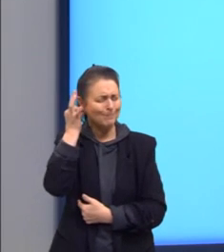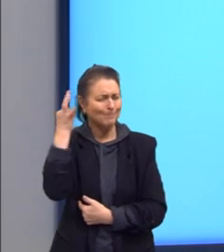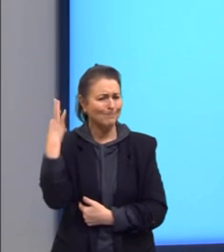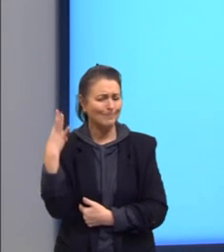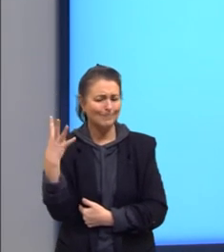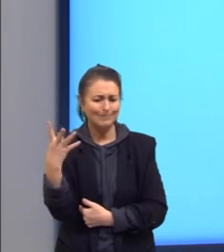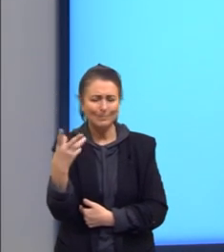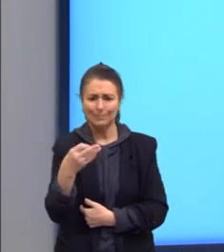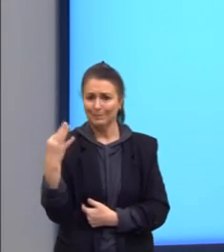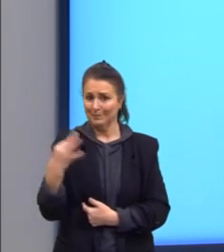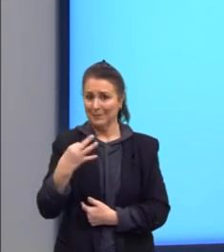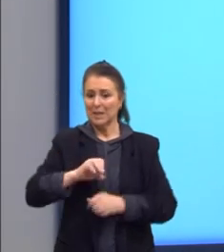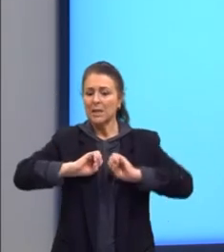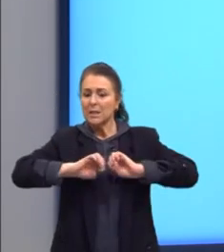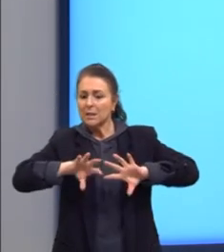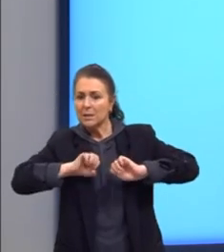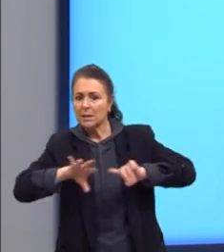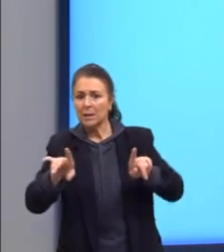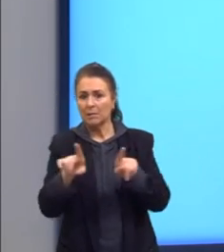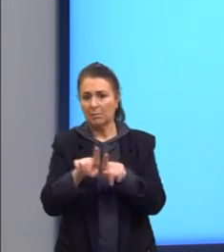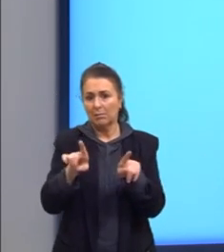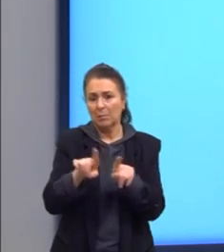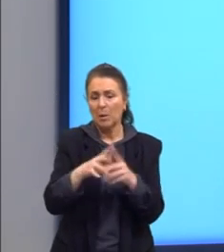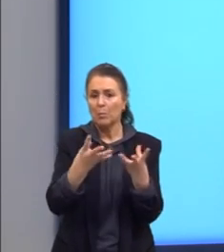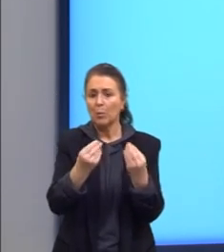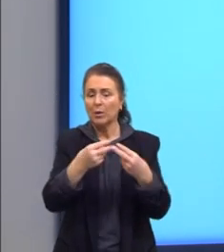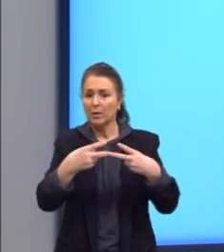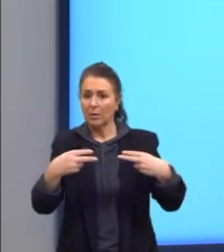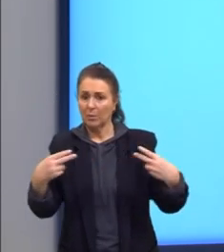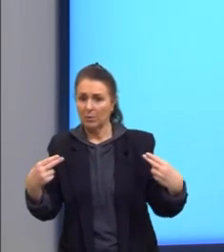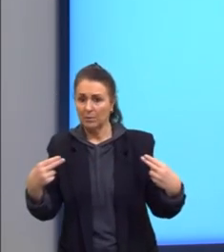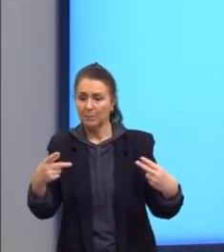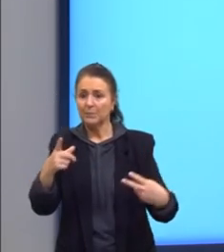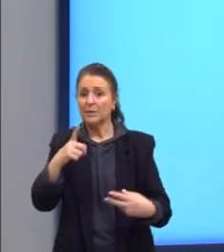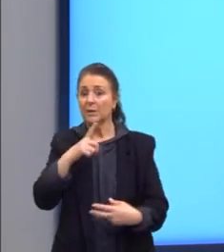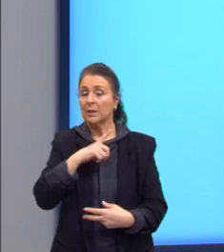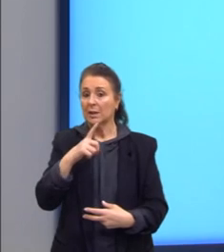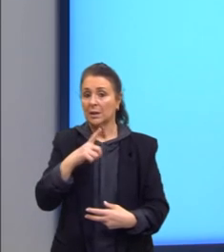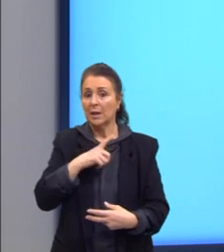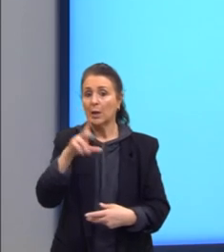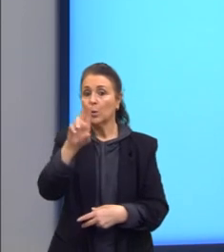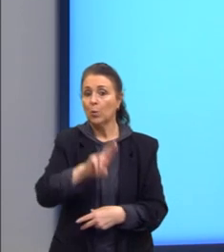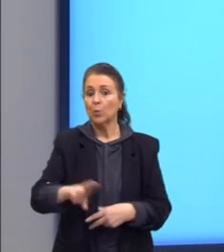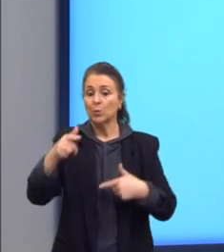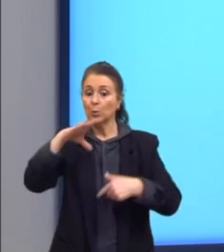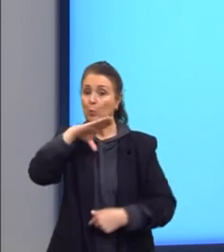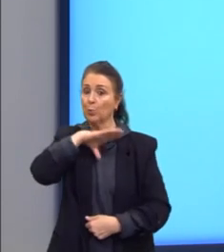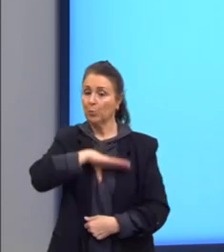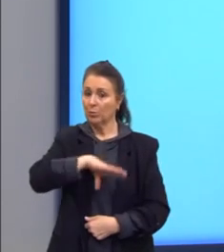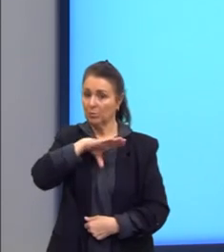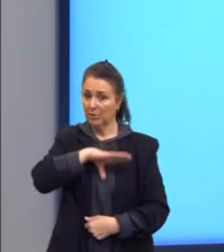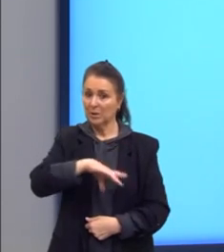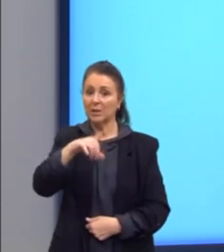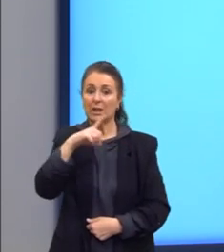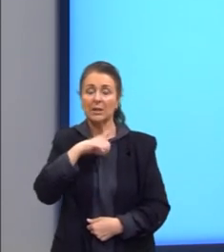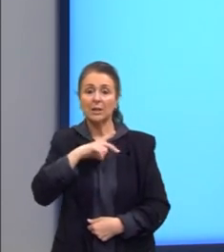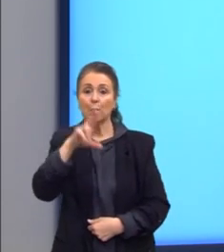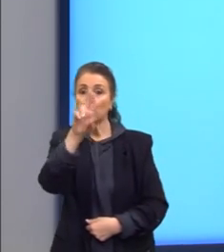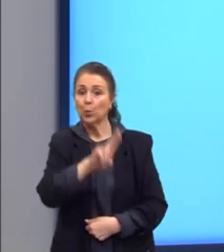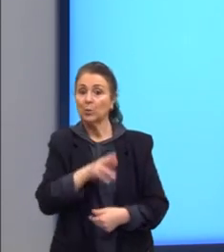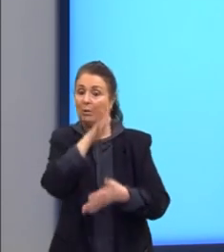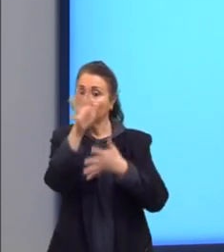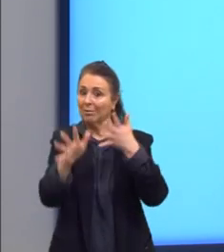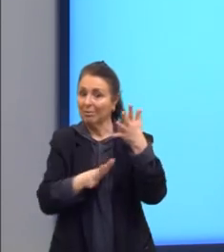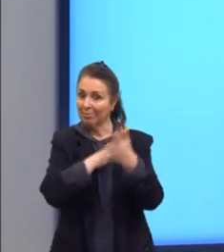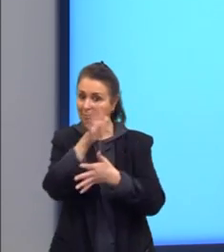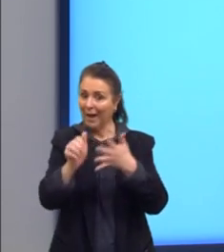sobre, ele ensina bastante. Então, aqui a gente tem o uso do português, a gente tem o uso das